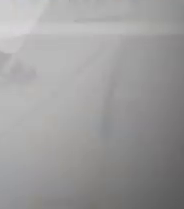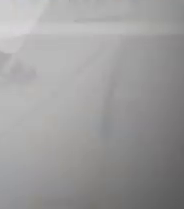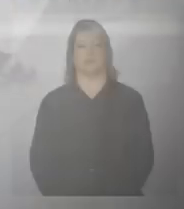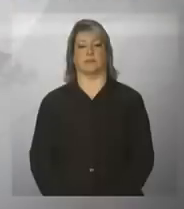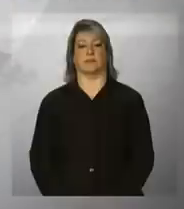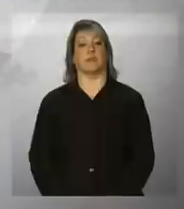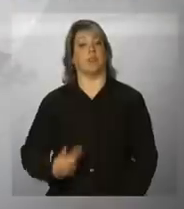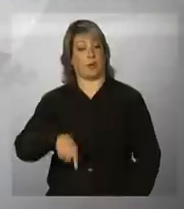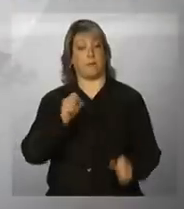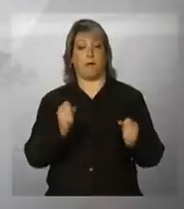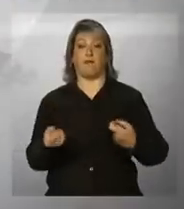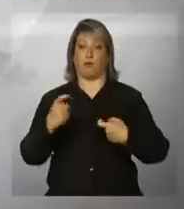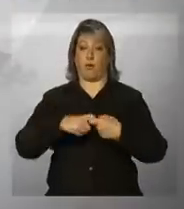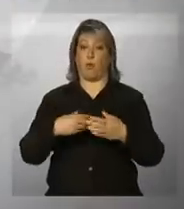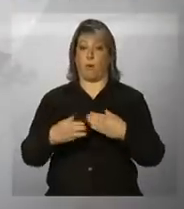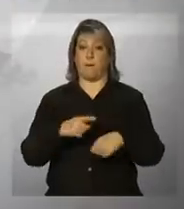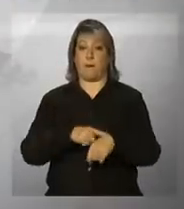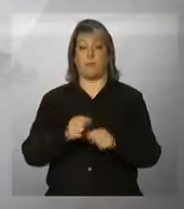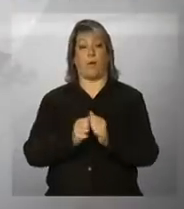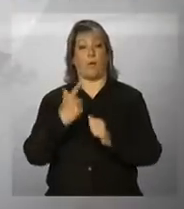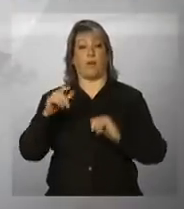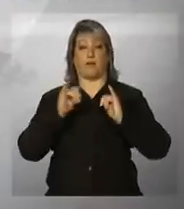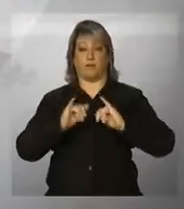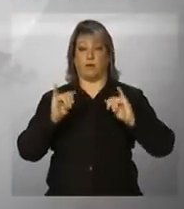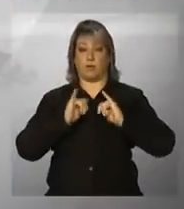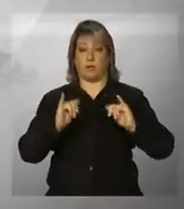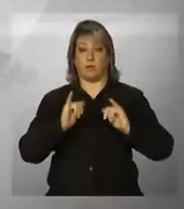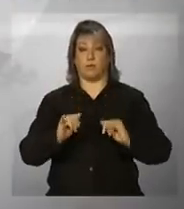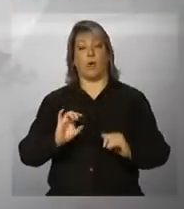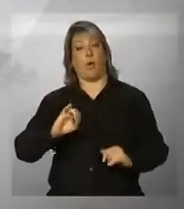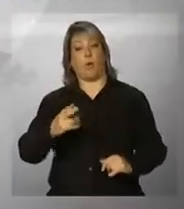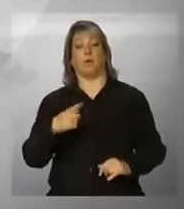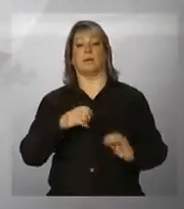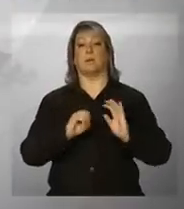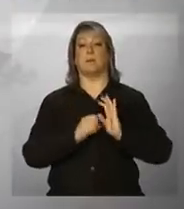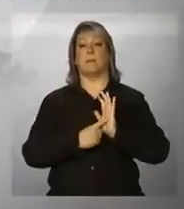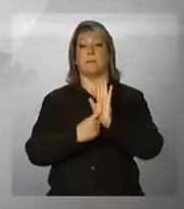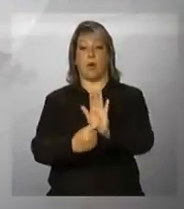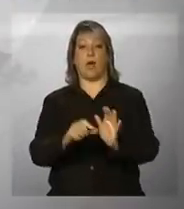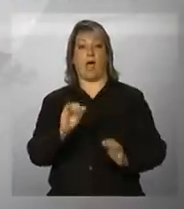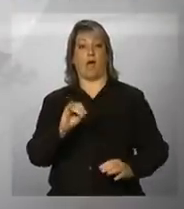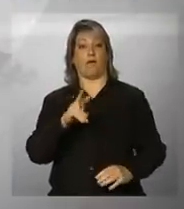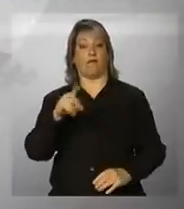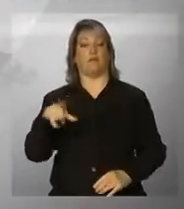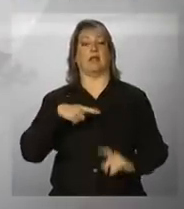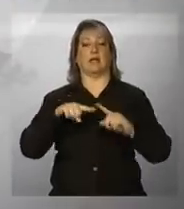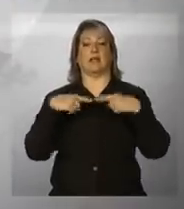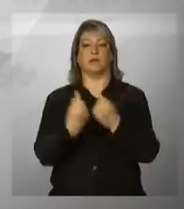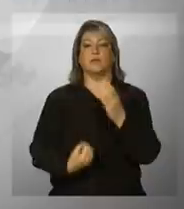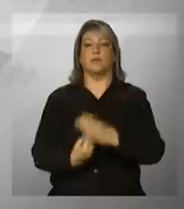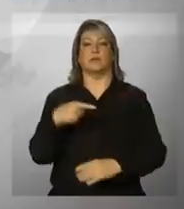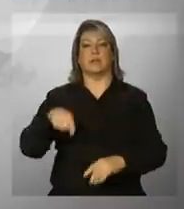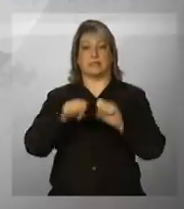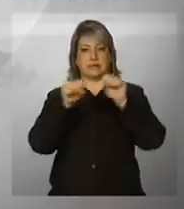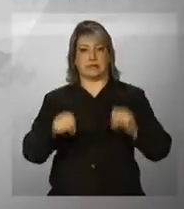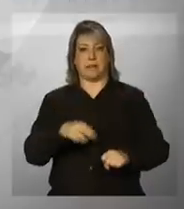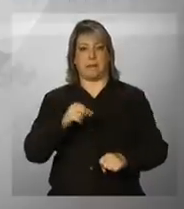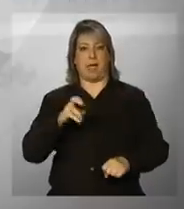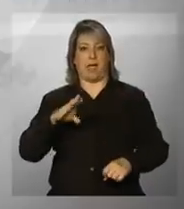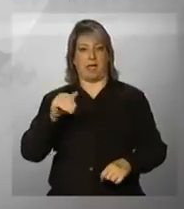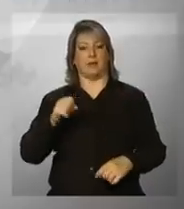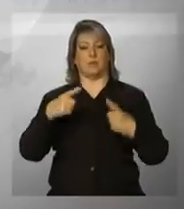E nós podemos voltar a qualquer momento com outras informações ou com a transmissão ao vivo da inauguração do Sistema